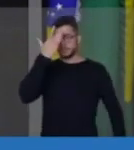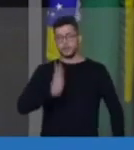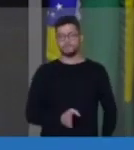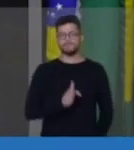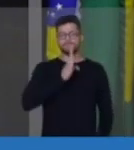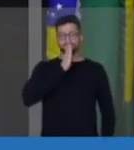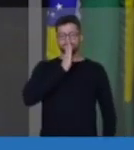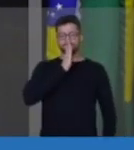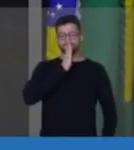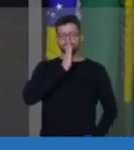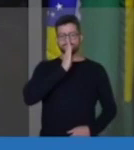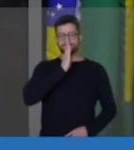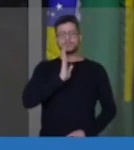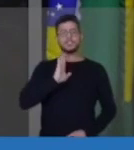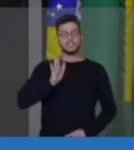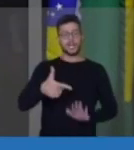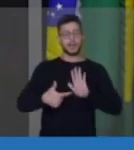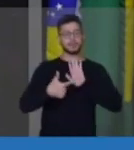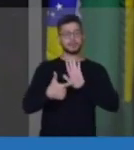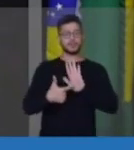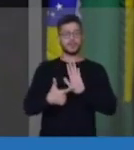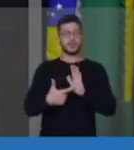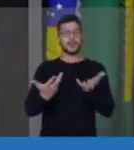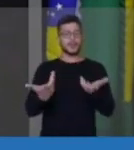posição. a gente sabe qual é.